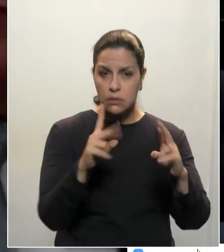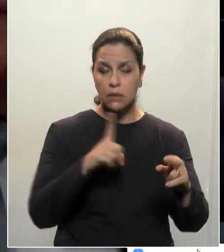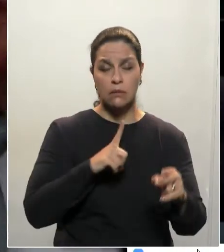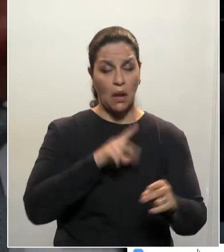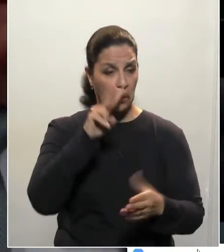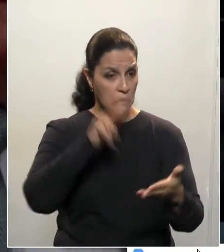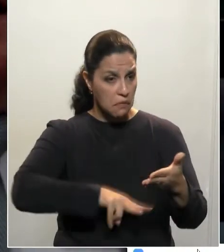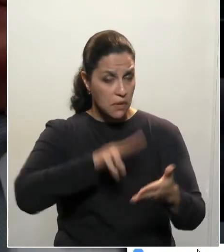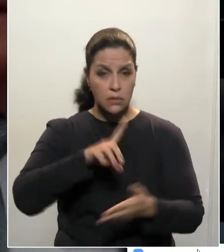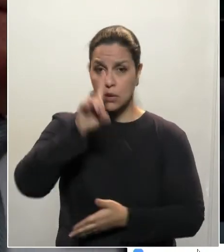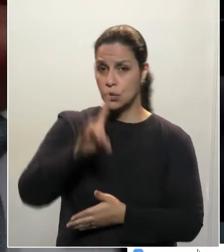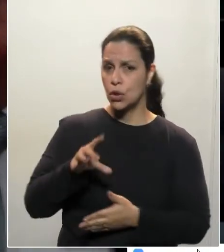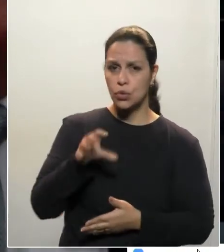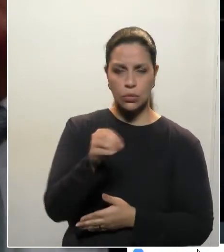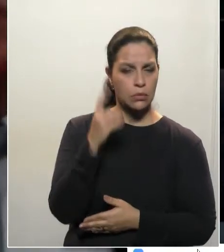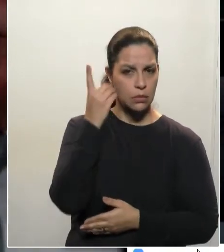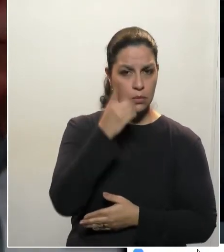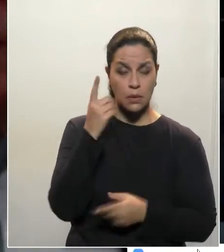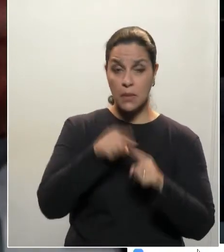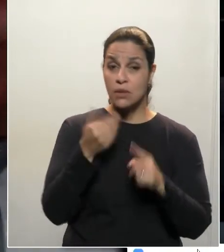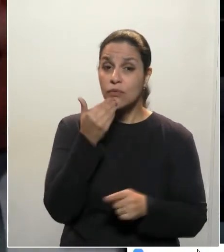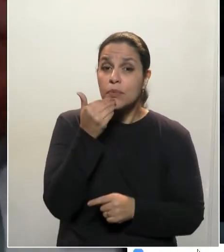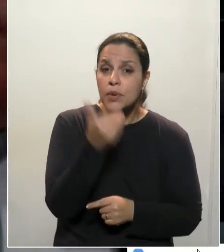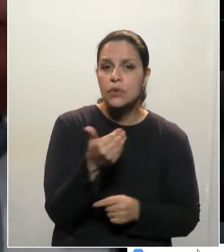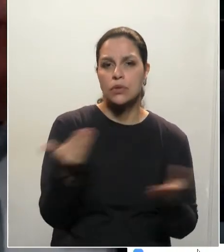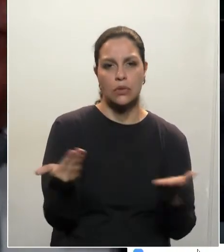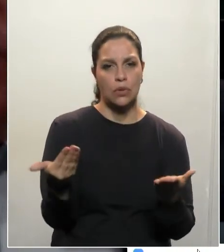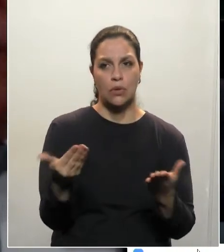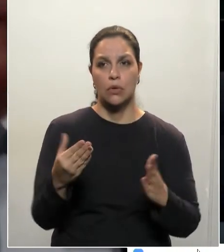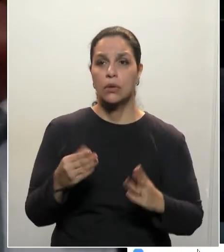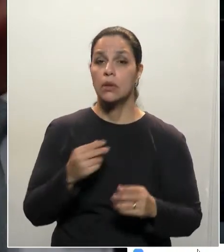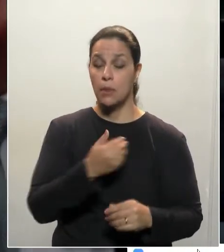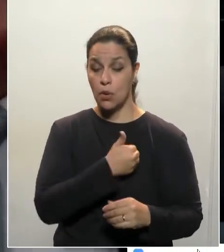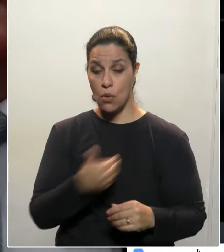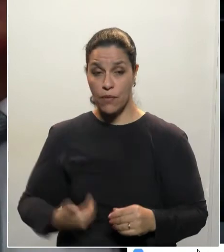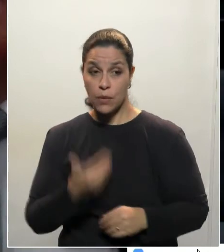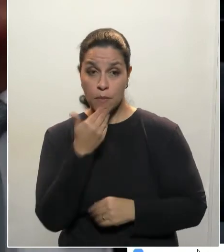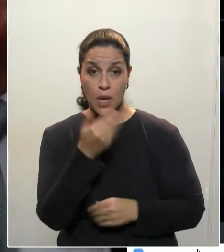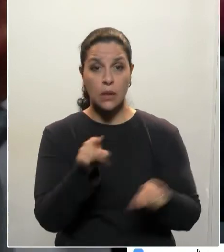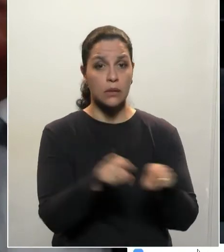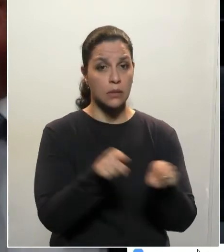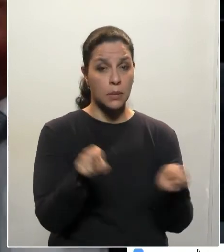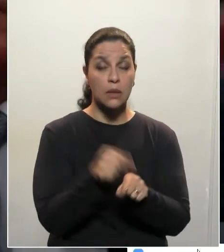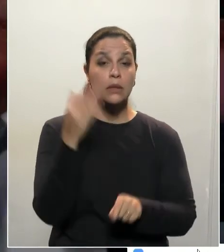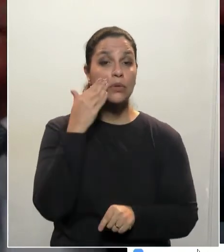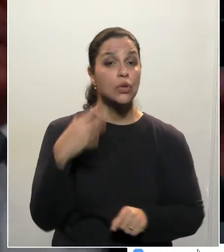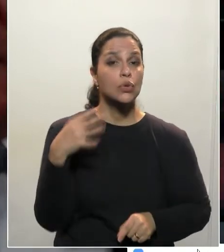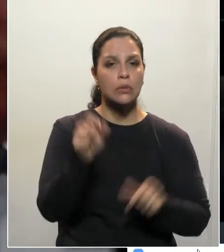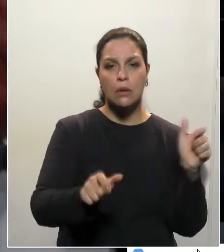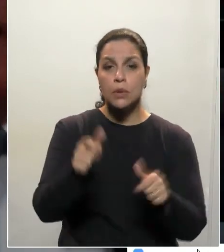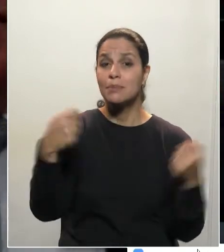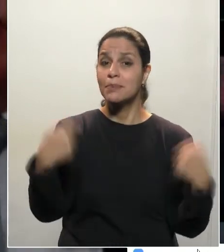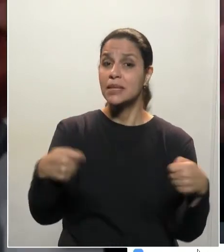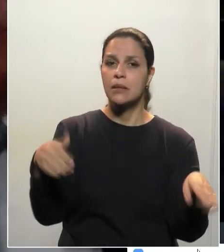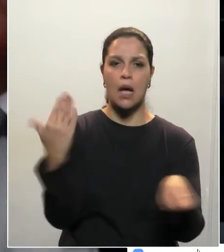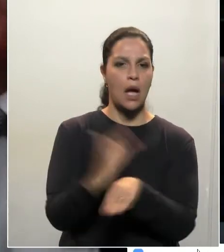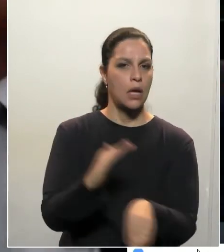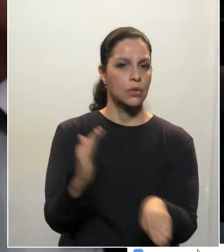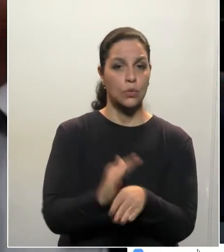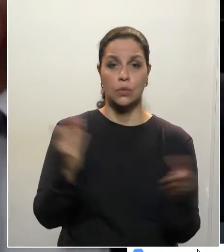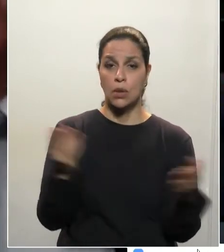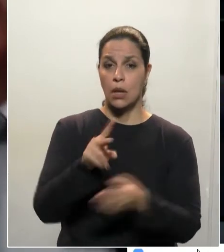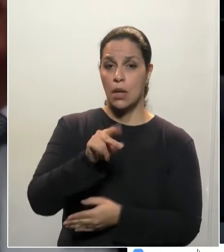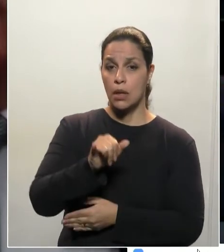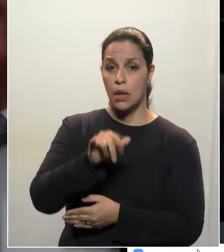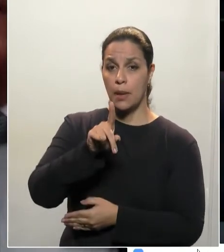é um direito do deputado. Mas é um pedido, em nome do governo, tenho certeza em nome de todas as pessoas que estão precisando. Esses dois